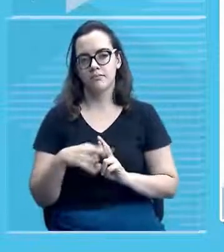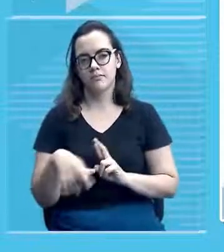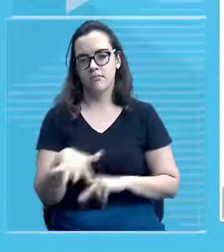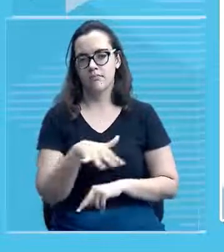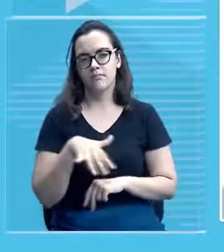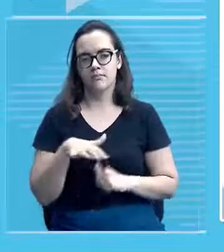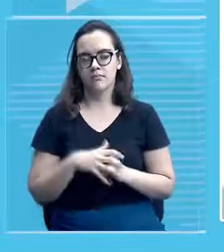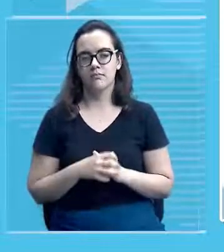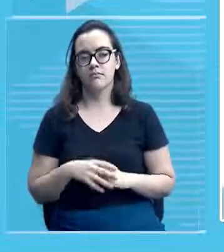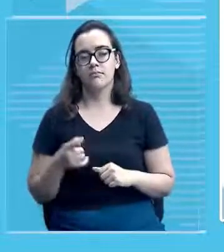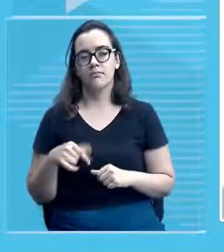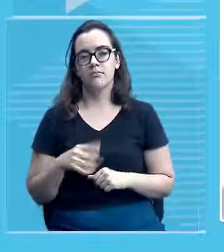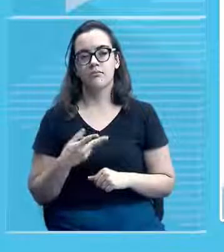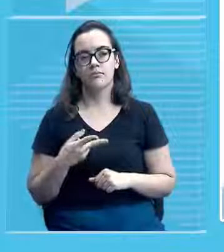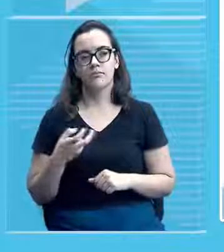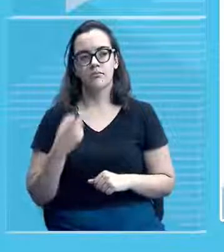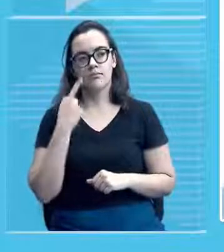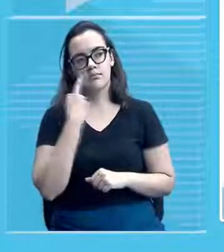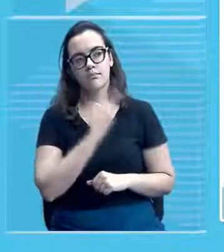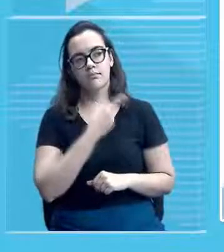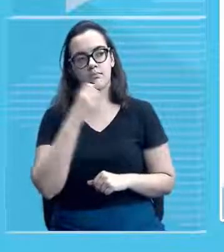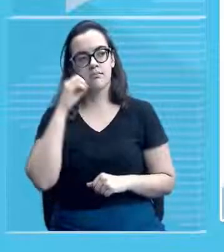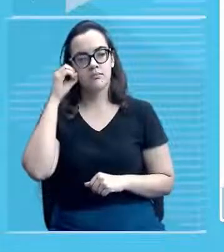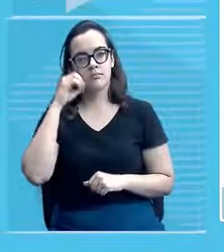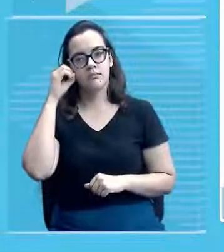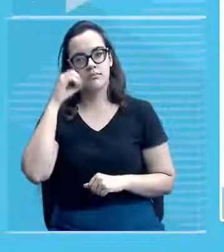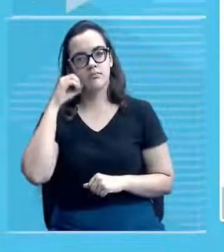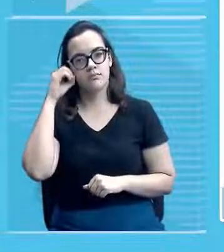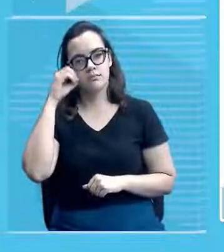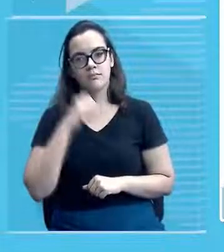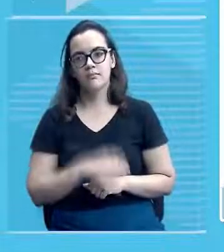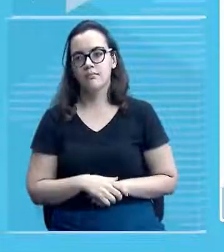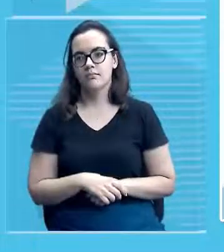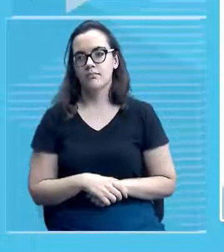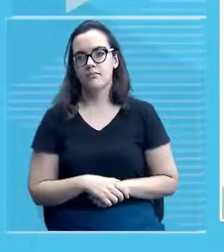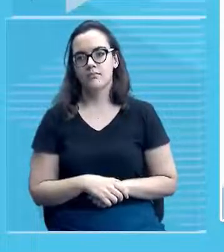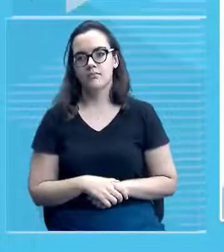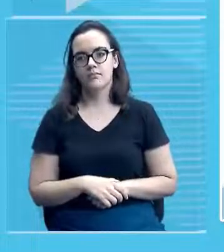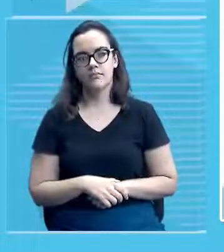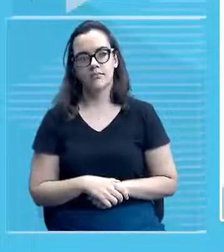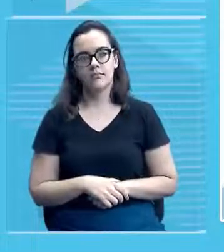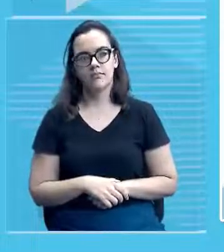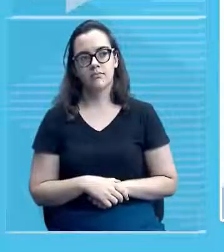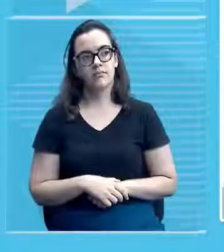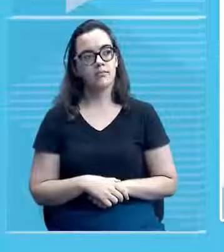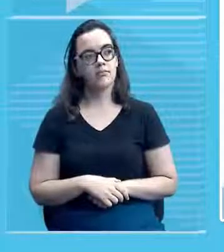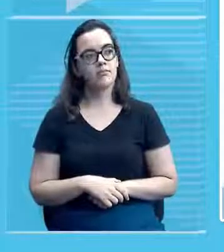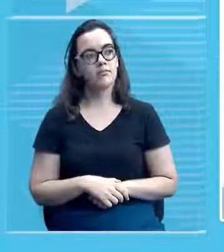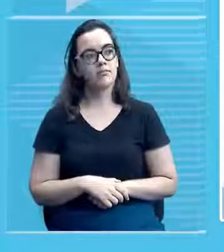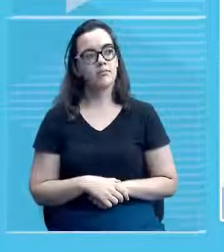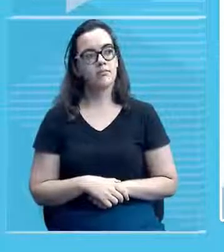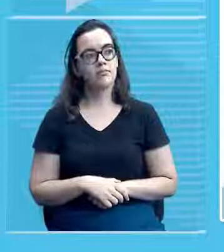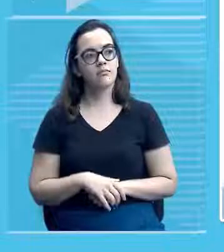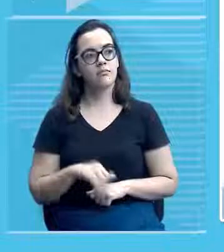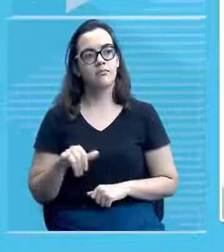você vê na imagem, isso aqui é em Oeira, a igreja da Nossa Senhora do Rosário, né? Lá em Oeira, né? Bonita, tá?